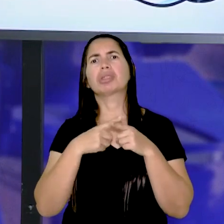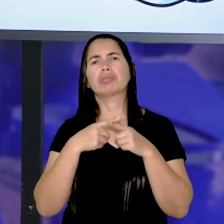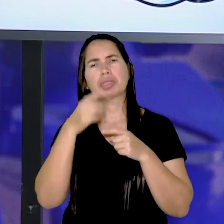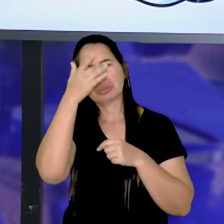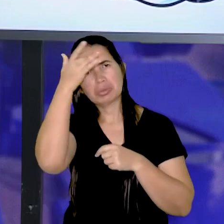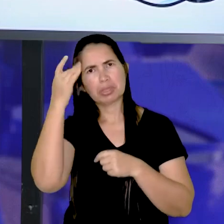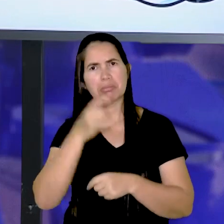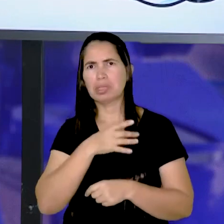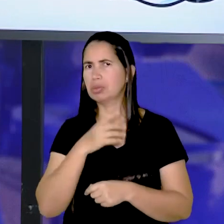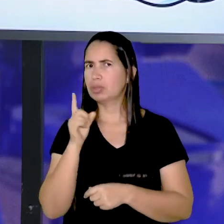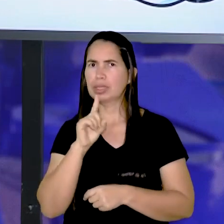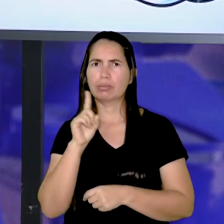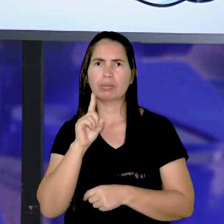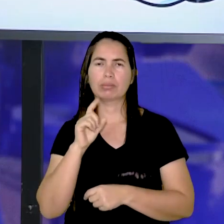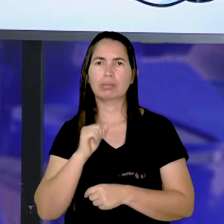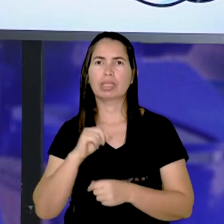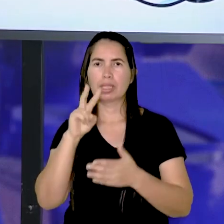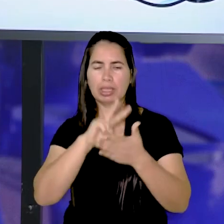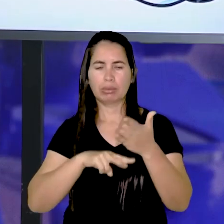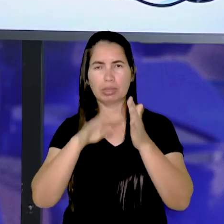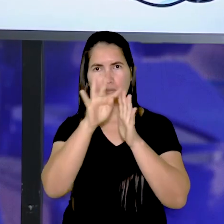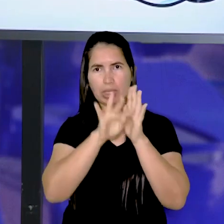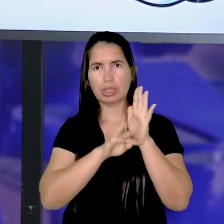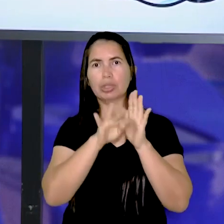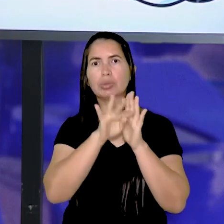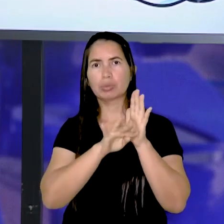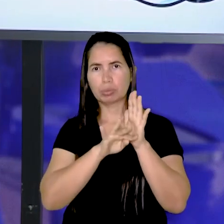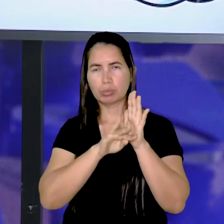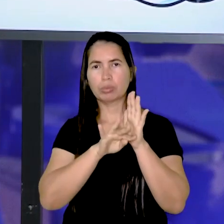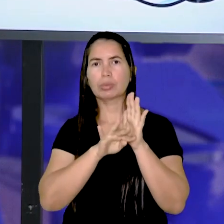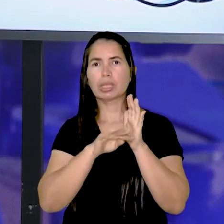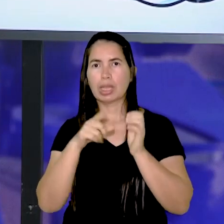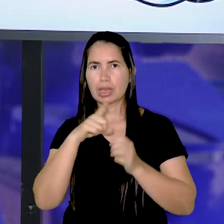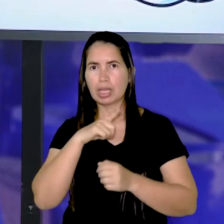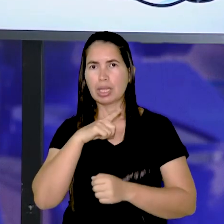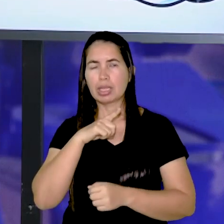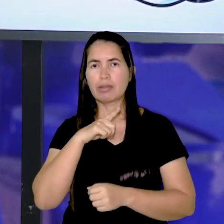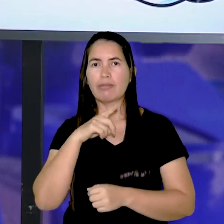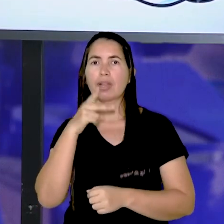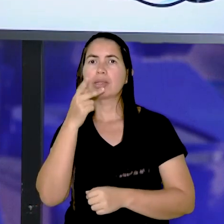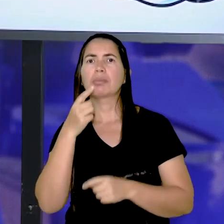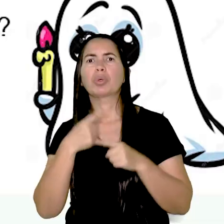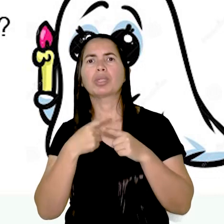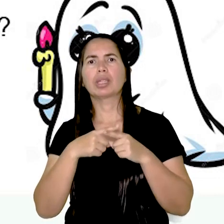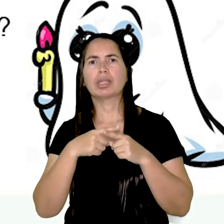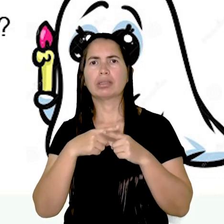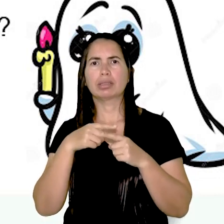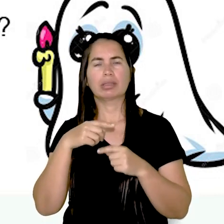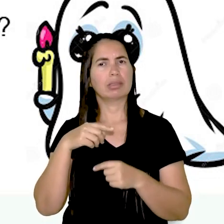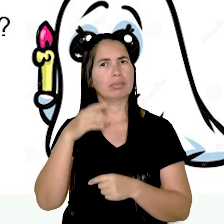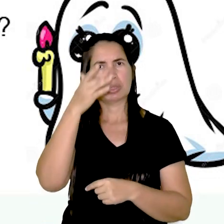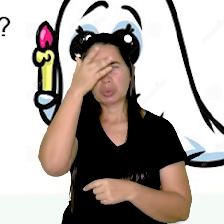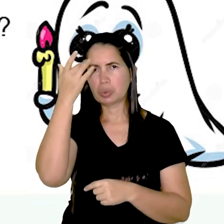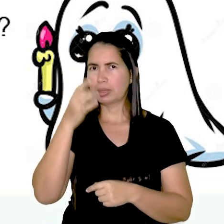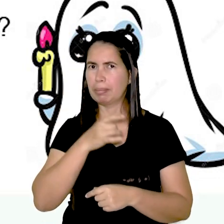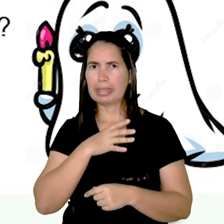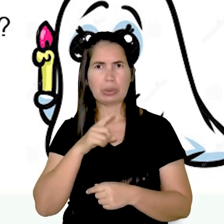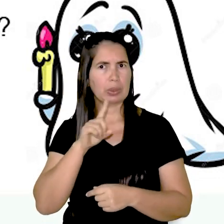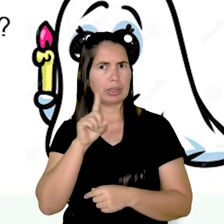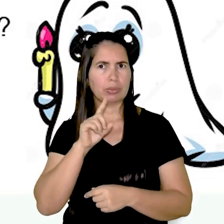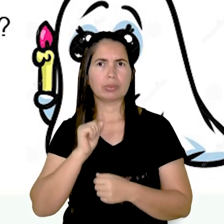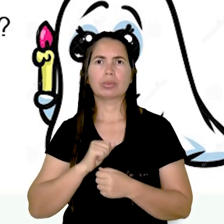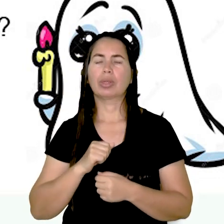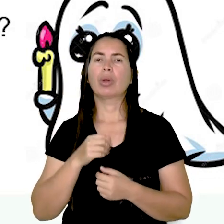mais medo. Então, vamos lá ler no texto, nesse trechozinho aí, que tem dizendo o motivo. E na pergunta número cinco, tem.